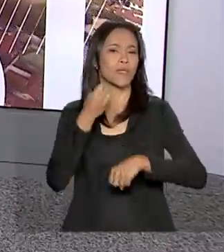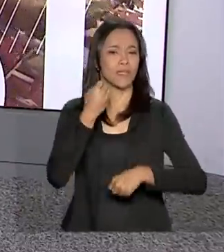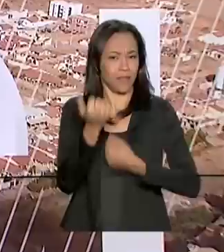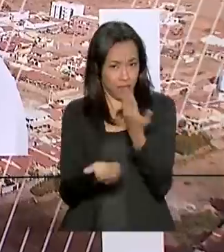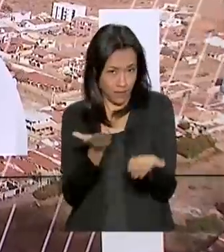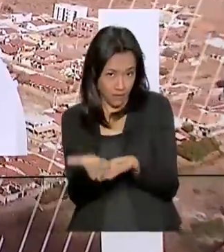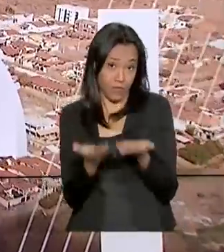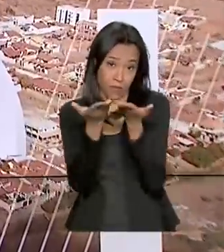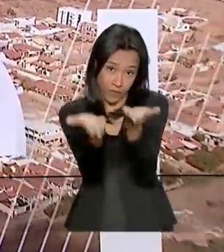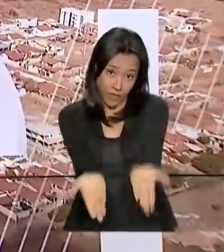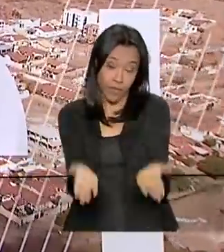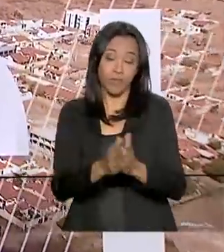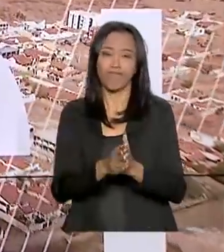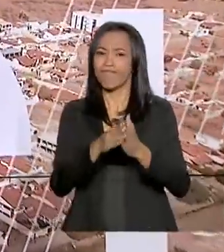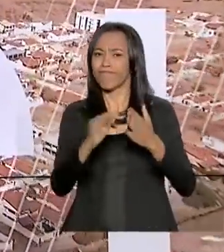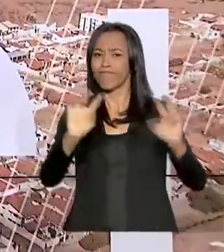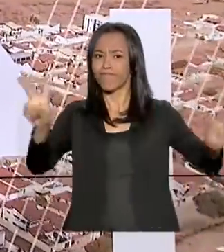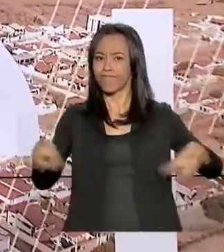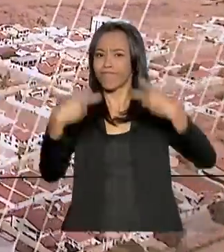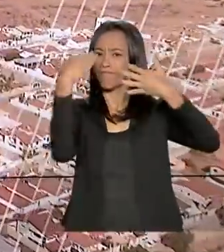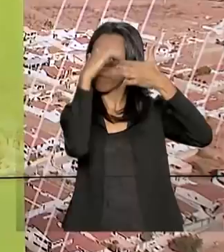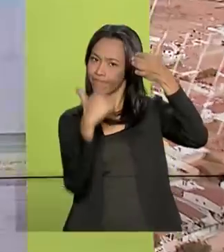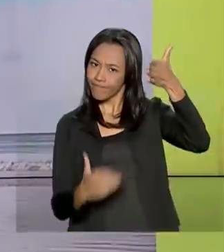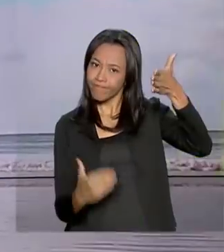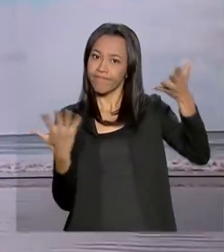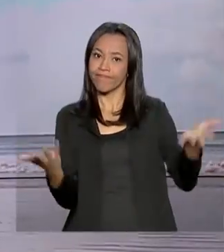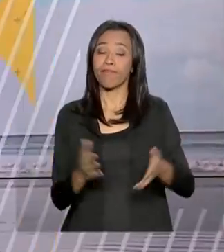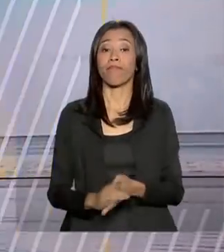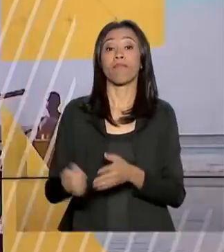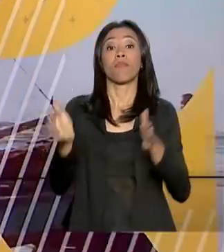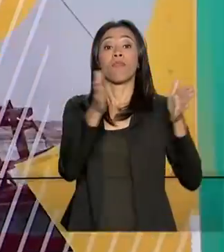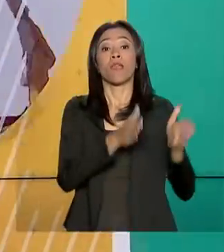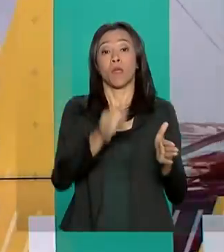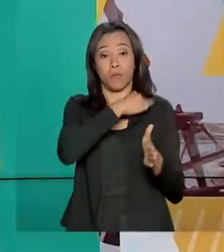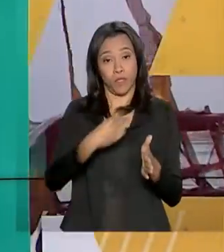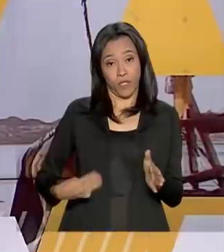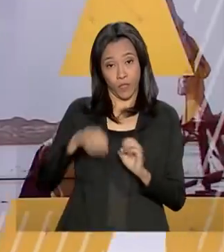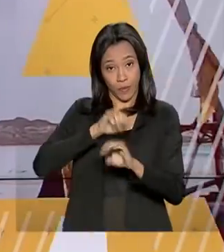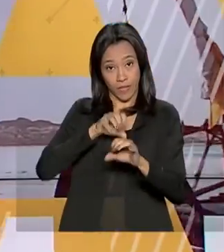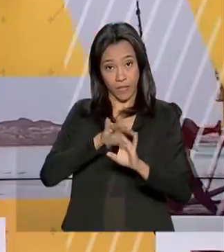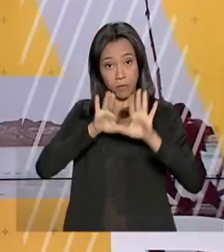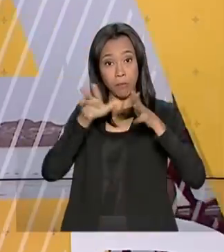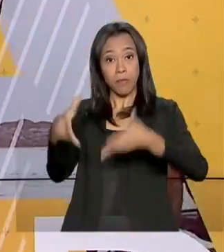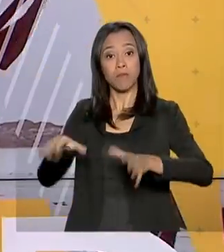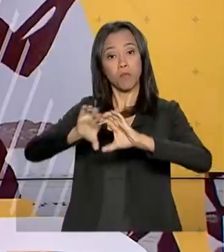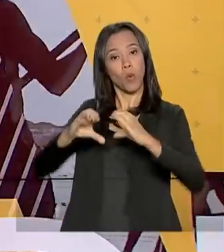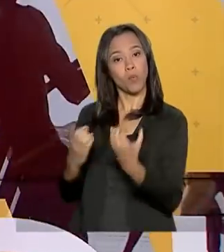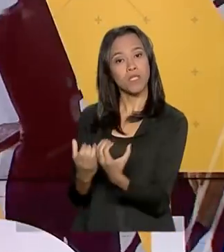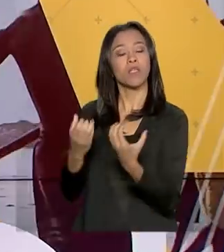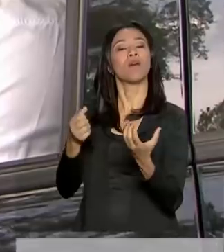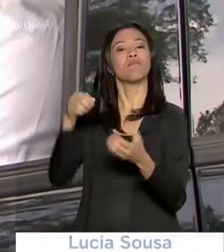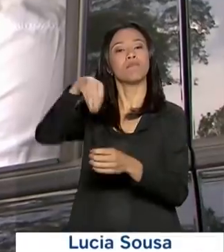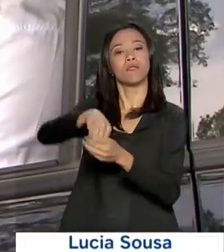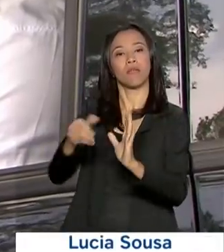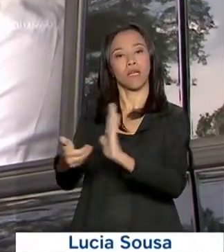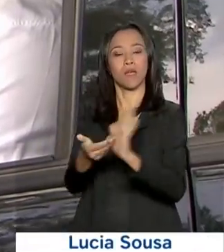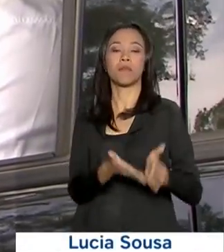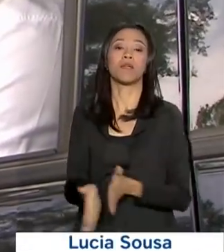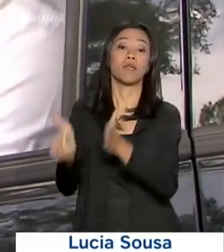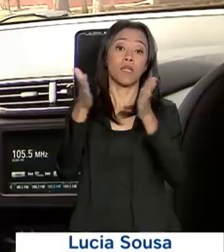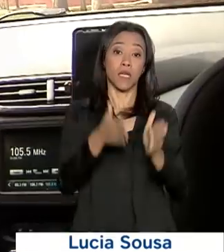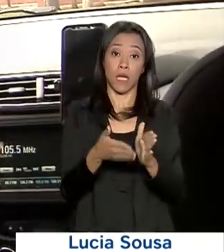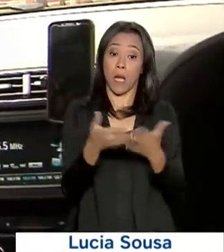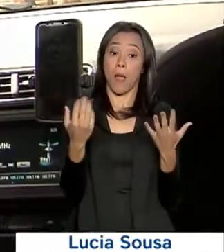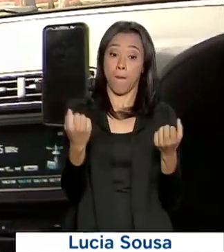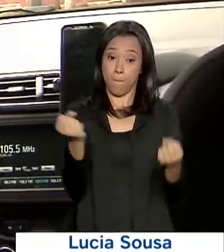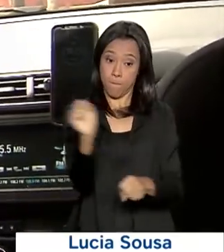pra você. Confira os destaques desta edição. Ministro da Educação participa de comissão geral na Câmara. Motoristas de aplicativos